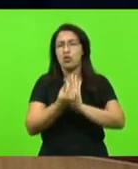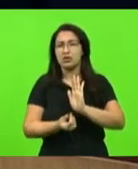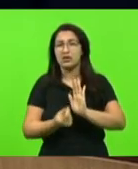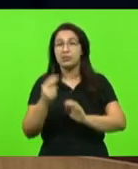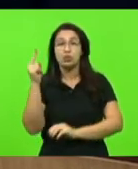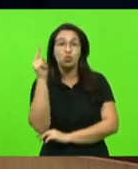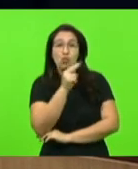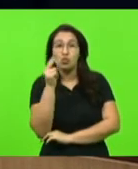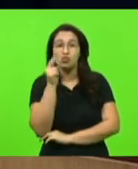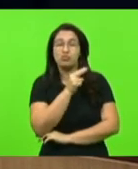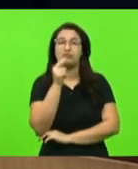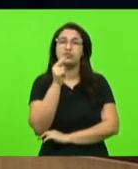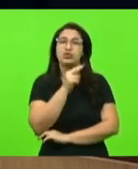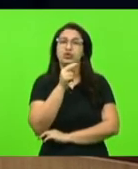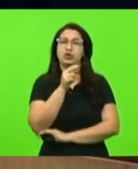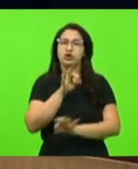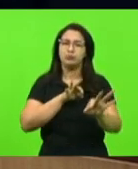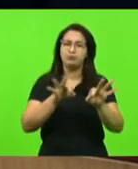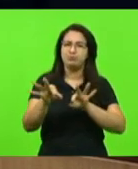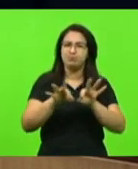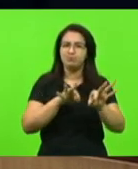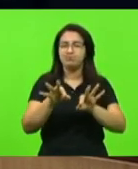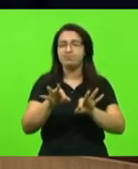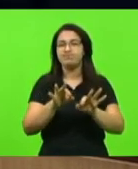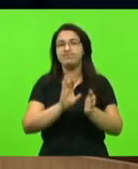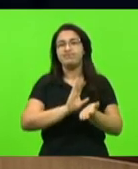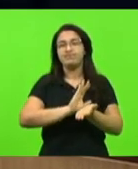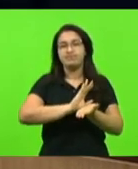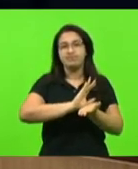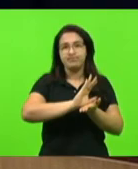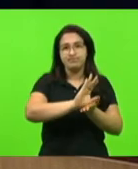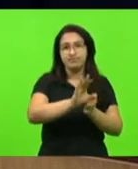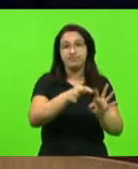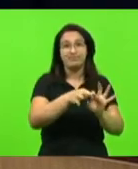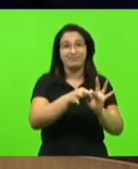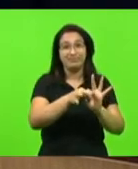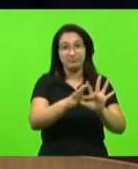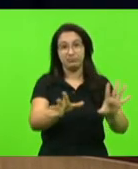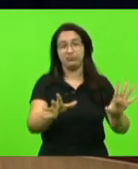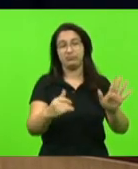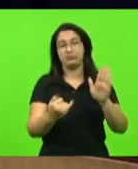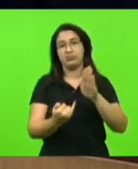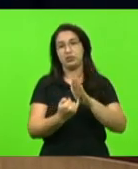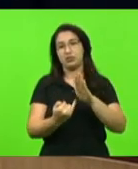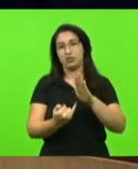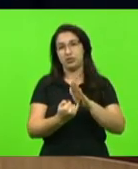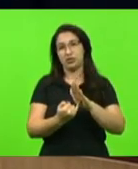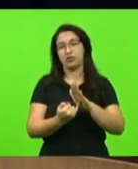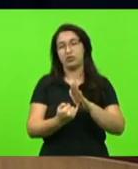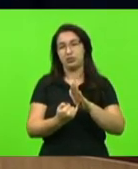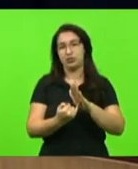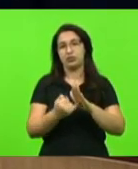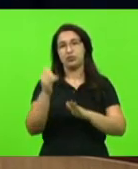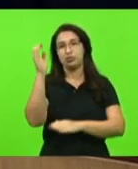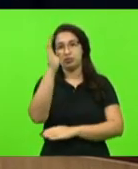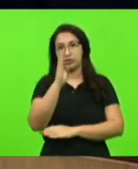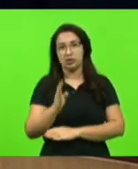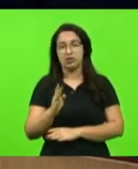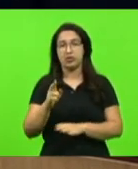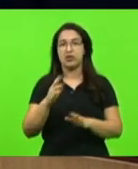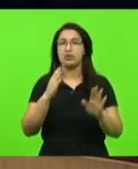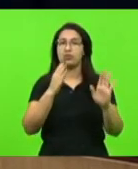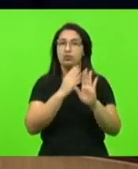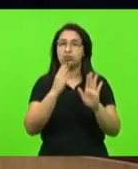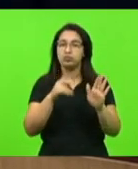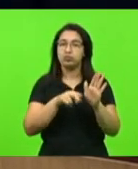para que esses recursos sejam disponibilizados ao Instituto Nacional de Pesquisas